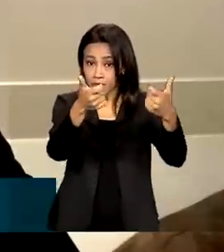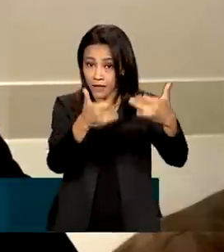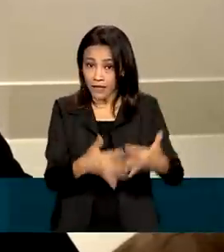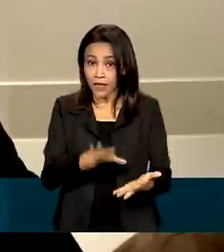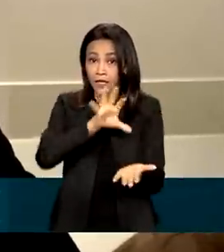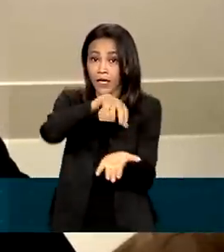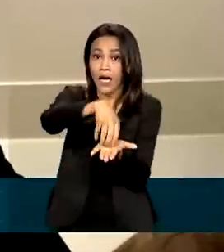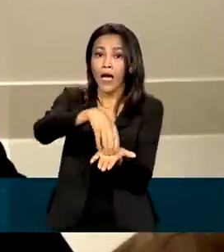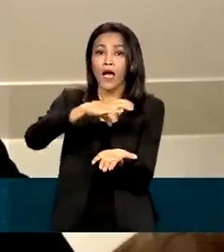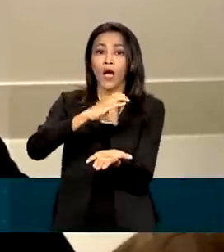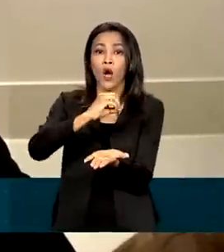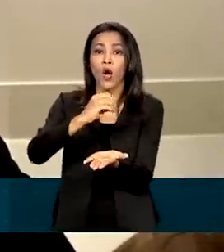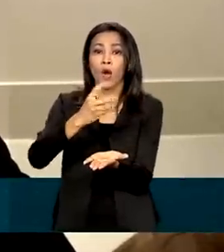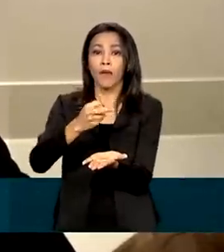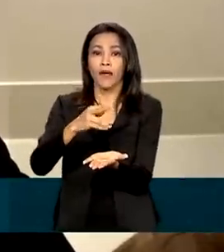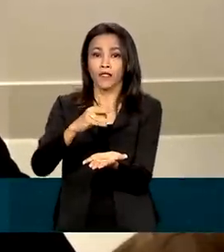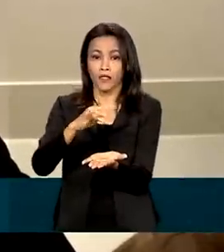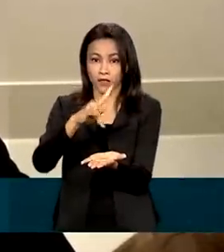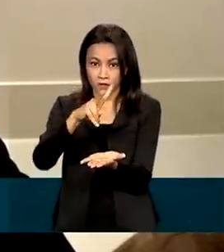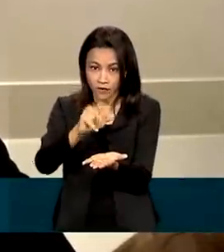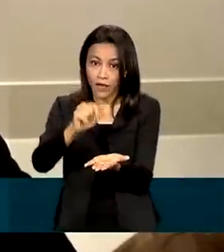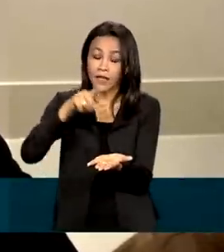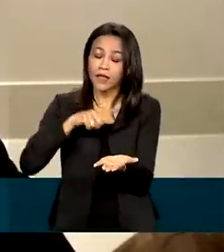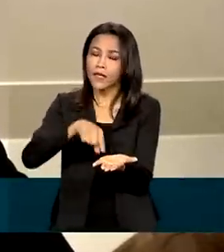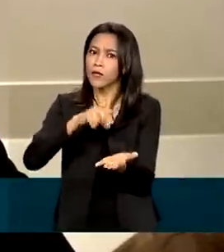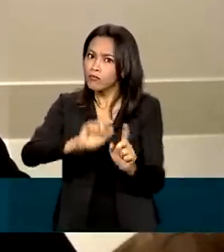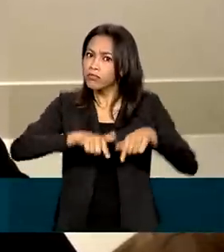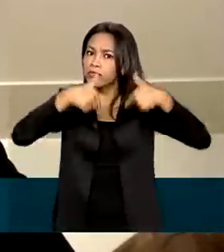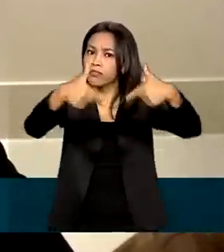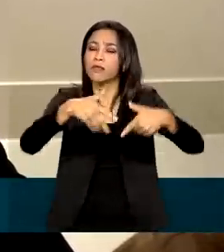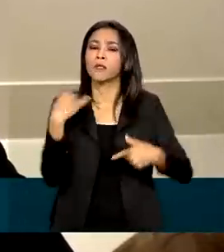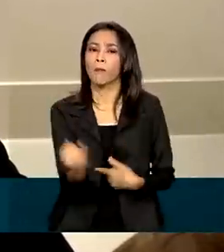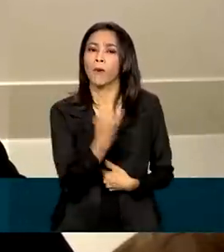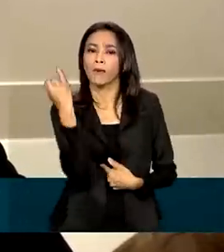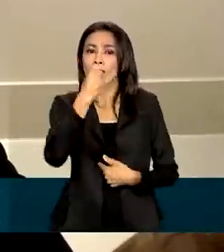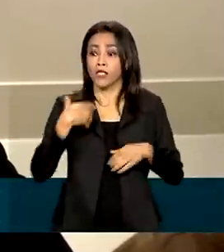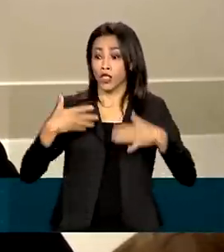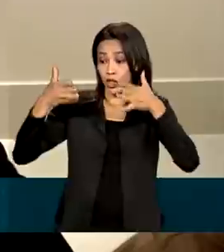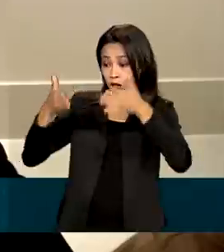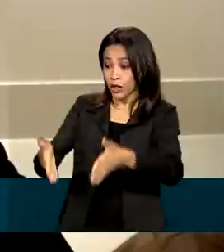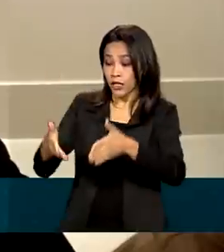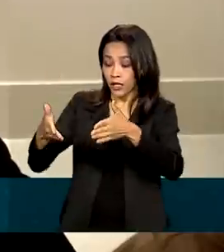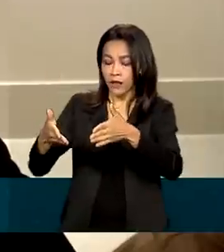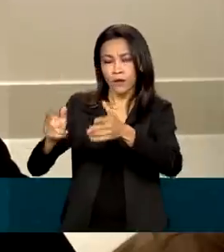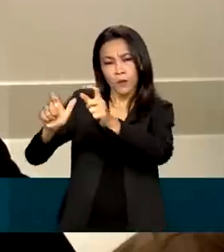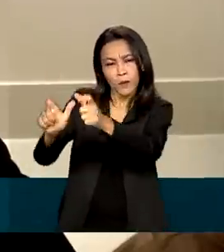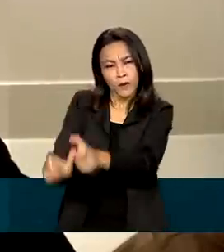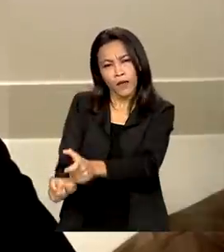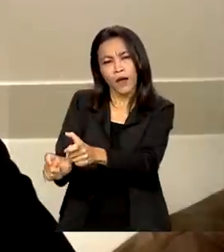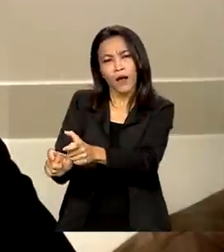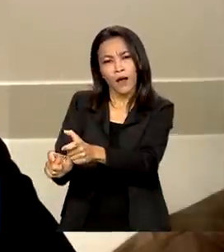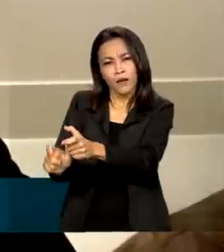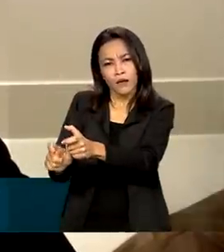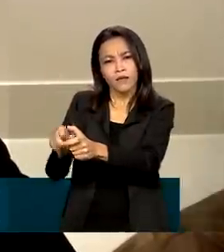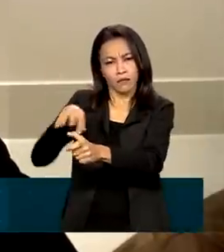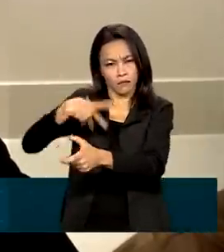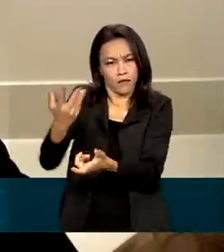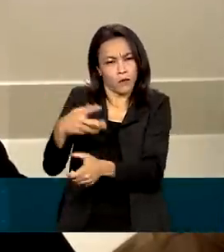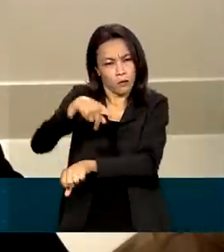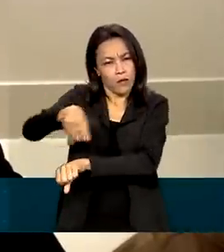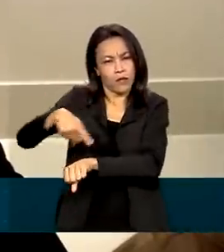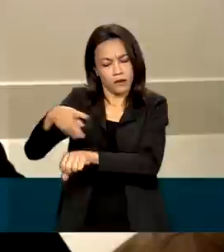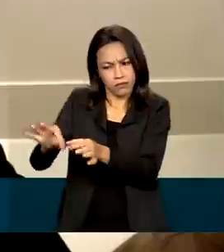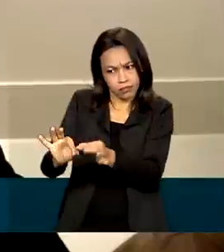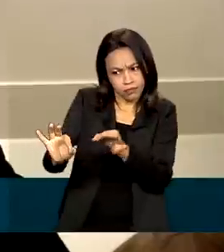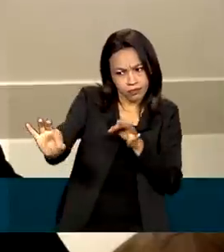uma atuação regional muito importante, né, então elas chegam em localidades do país em que muitas vezes você não se